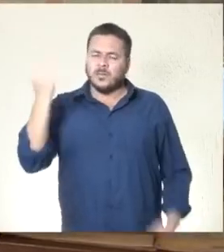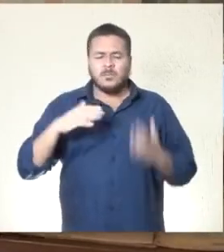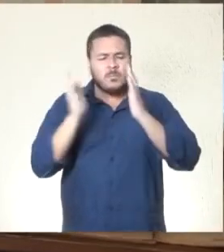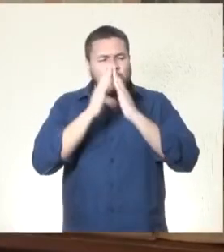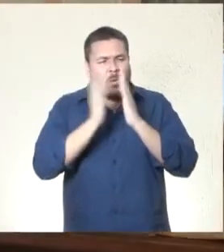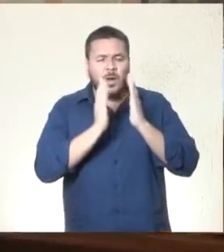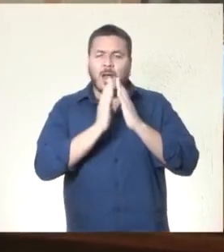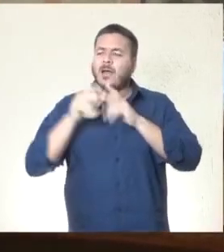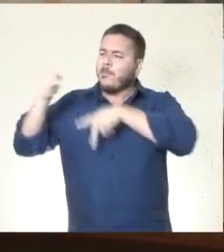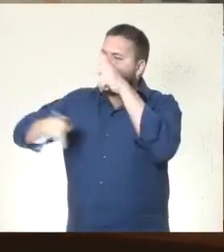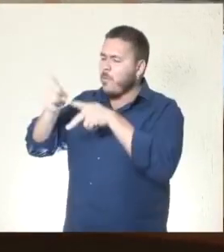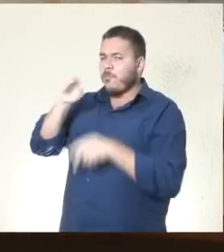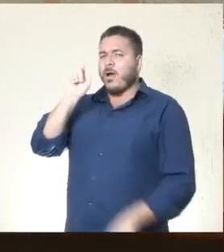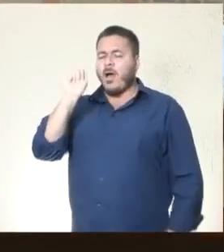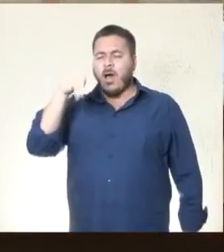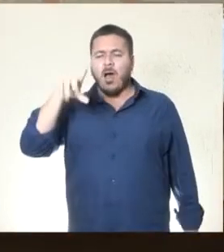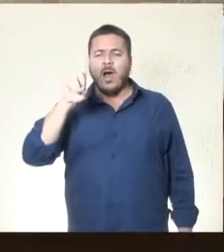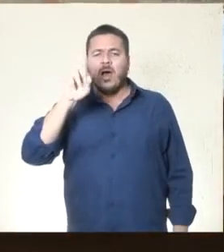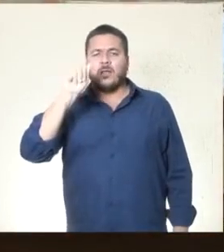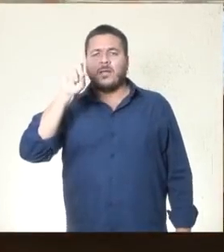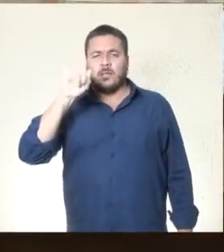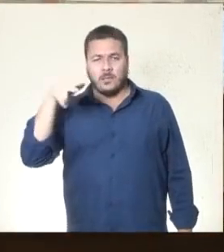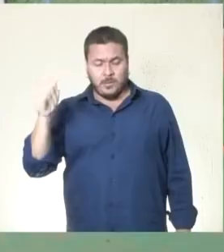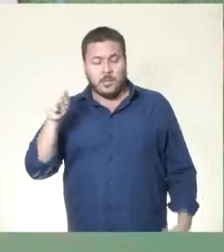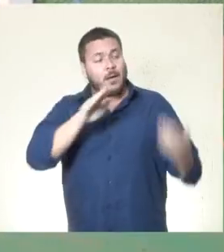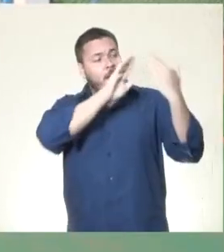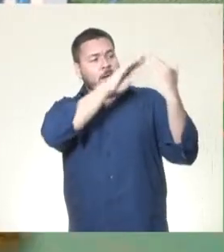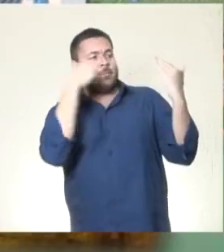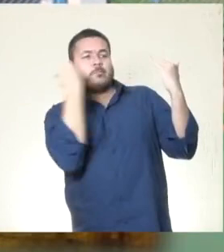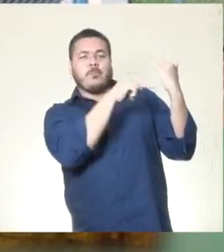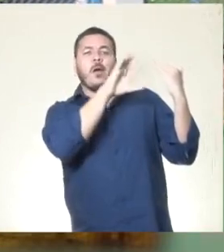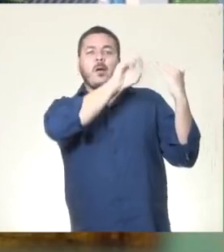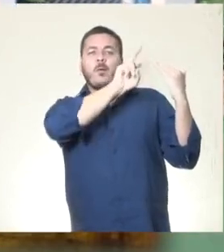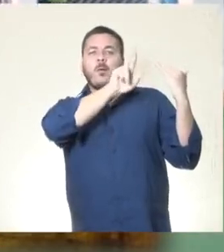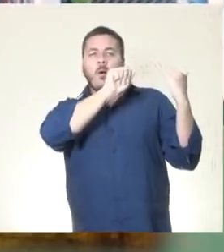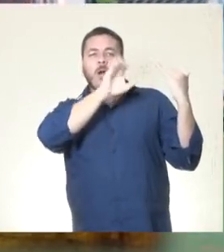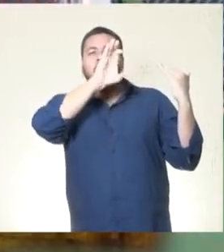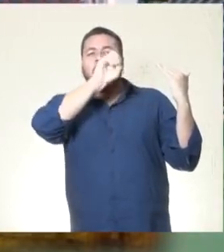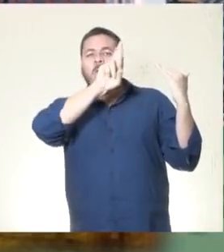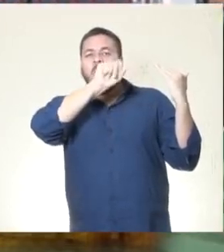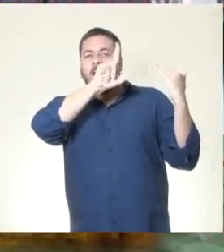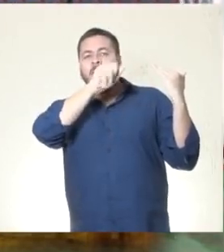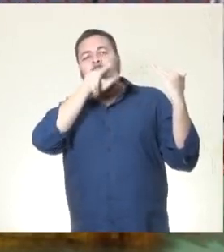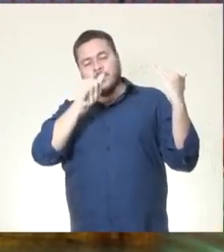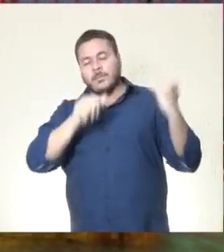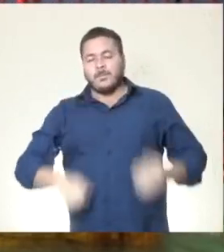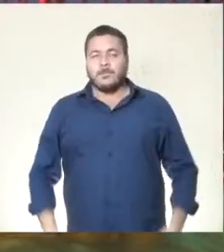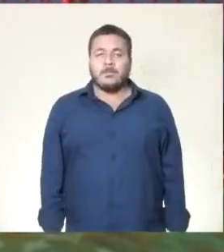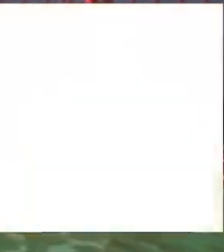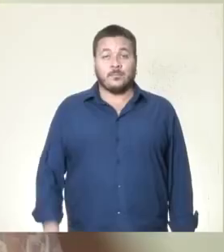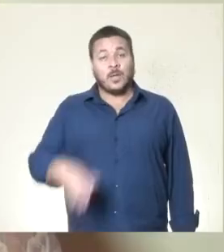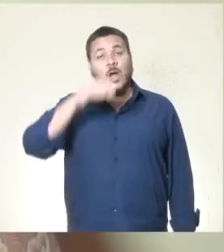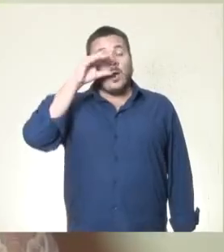morado, ela ter convivido com o povo andradinense, foi deixada uma casa em homenagem a ela, com o nome de Cora